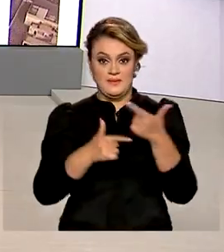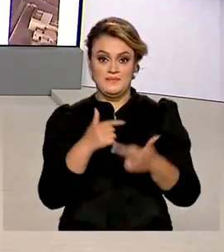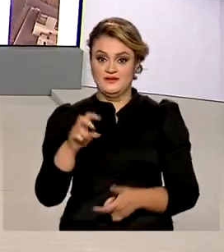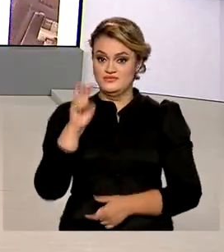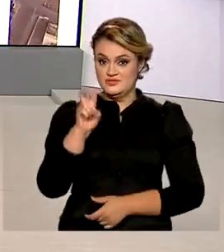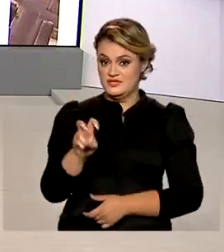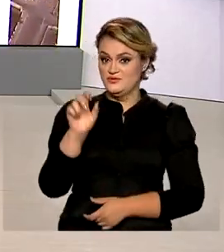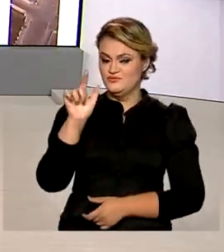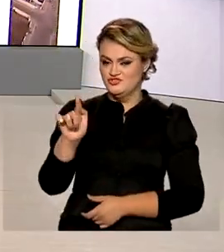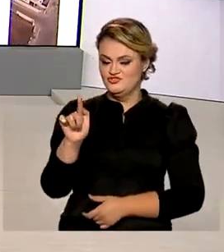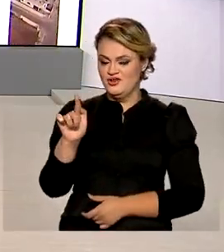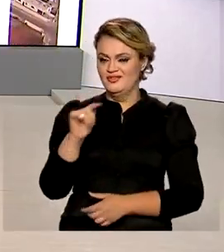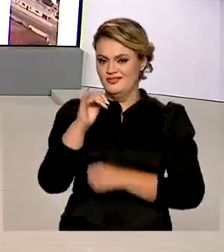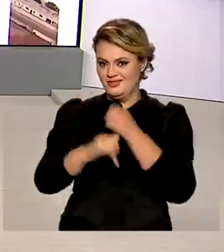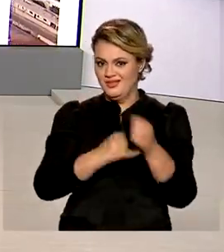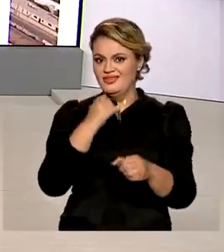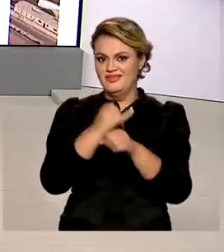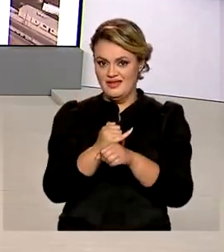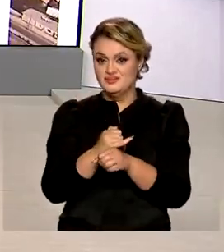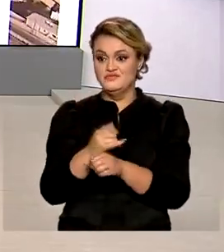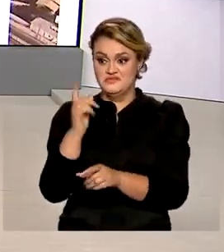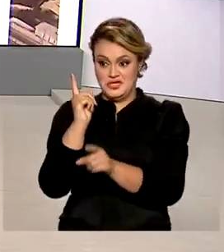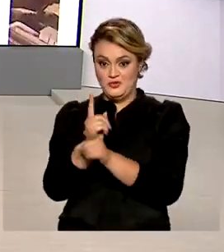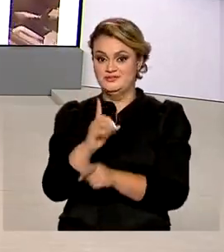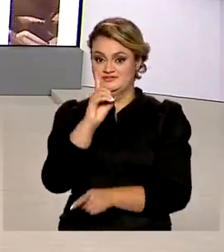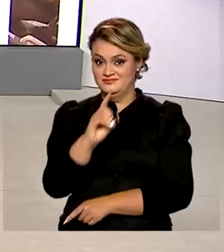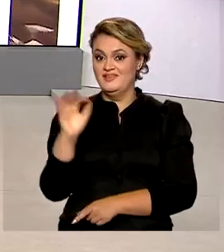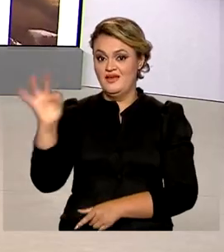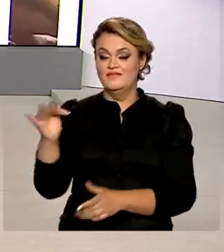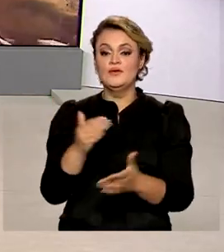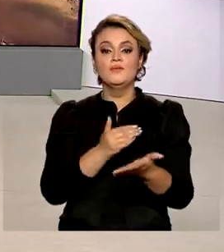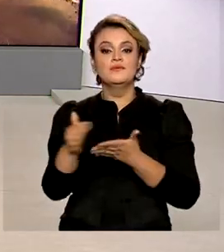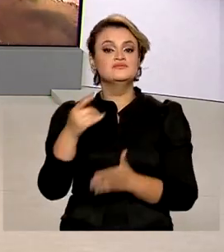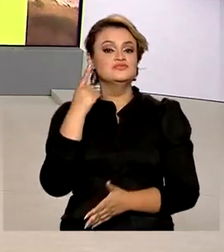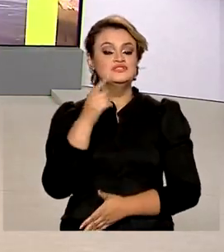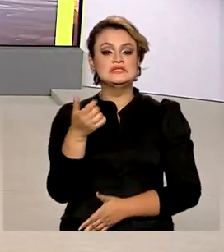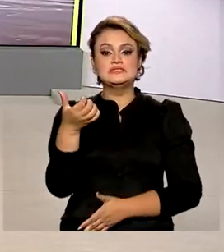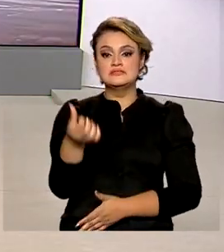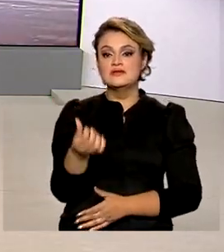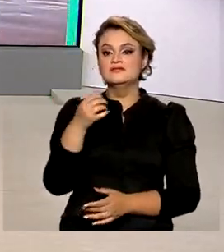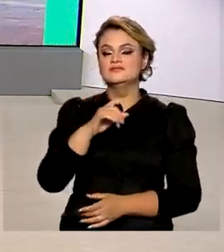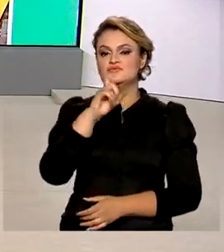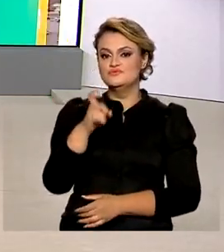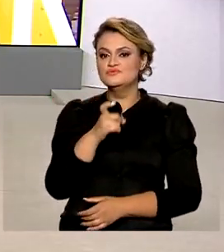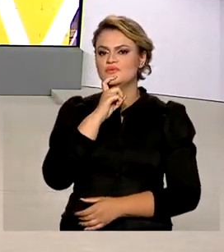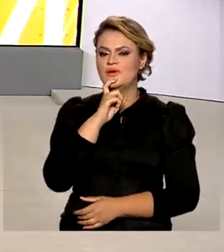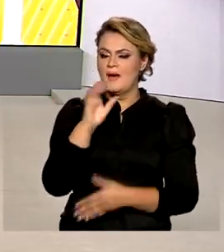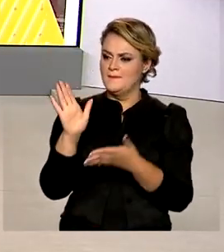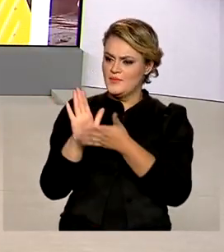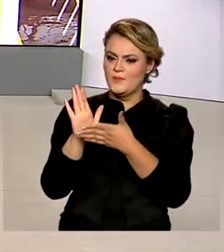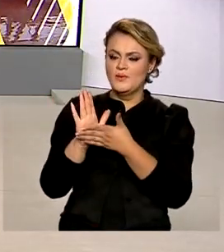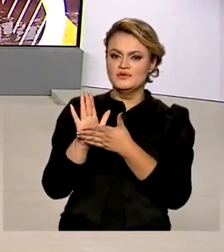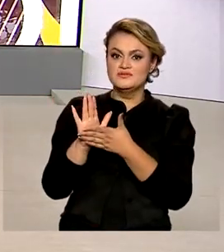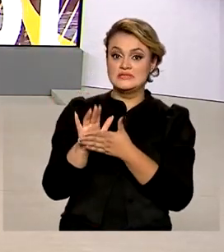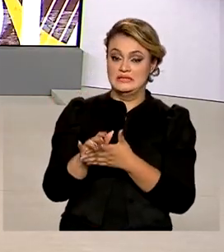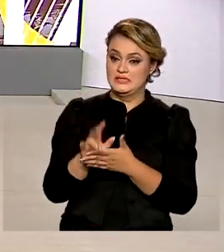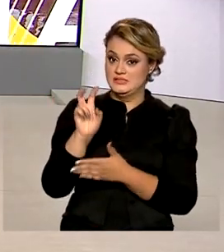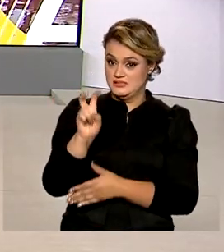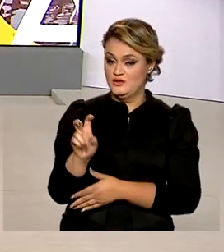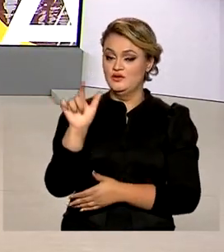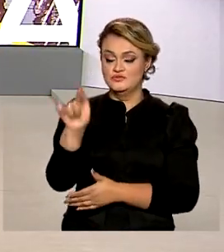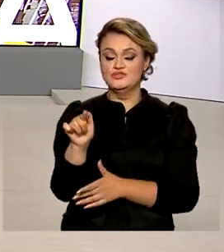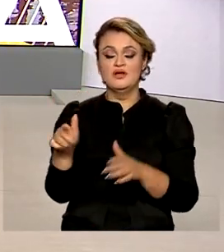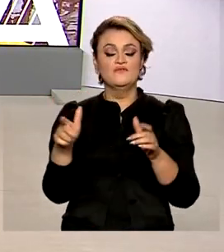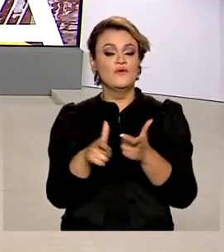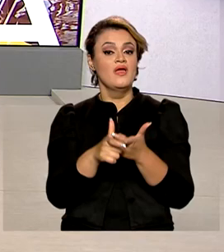5G já está disponível no Distrito Federal desde o dia 6 de julho. A oferta da internet de quinta geração foi